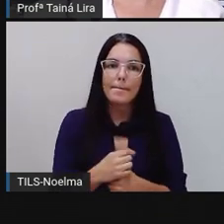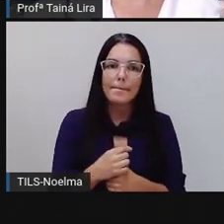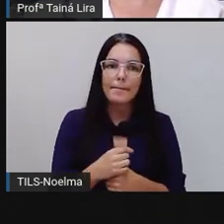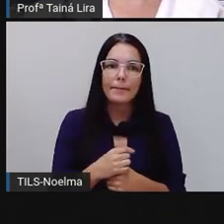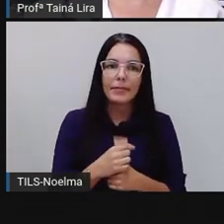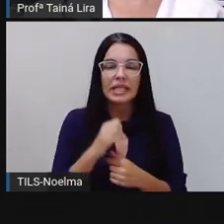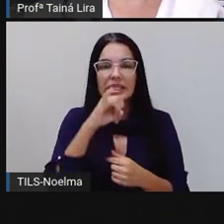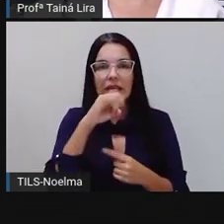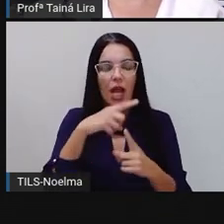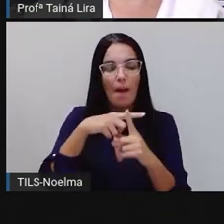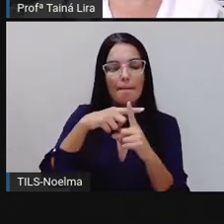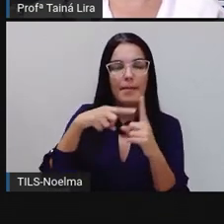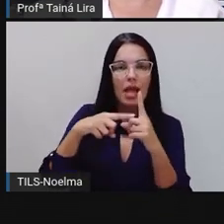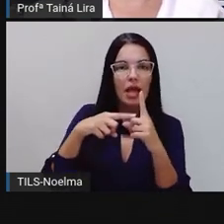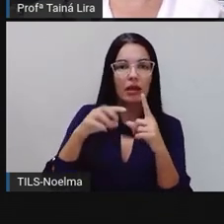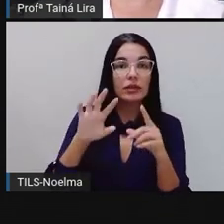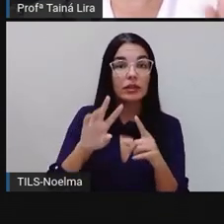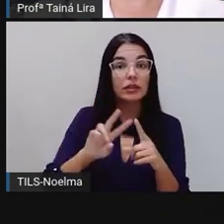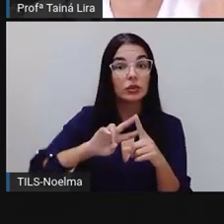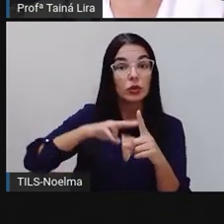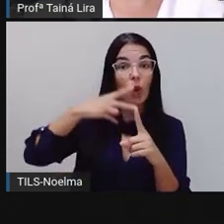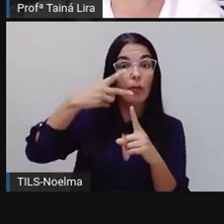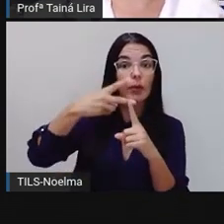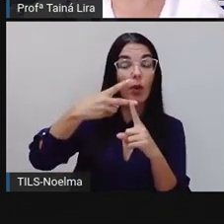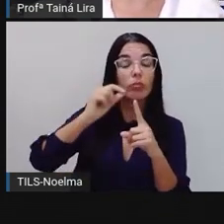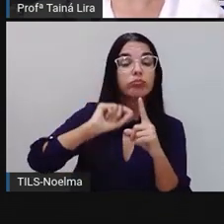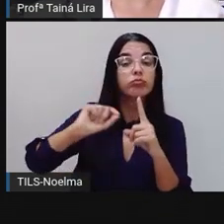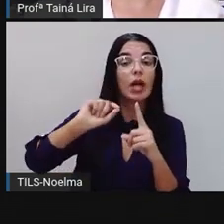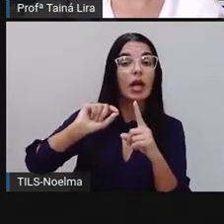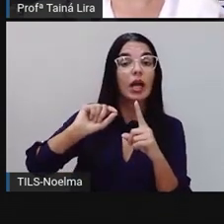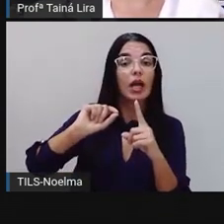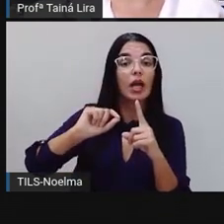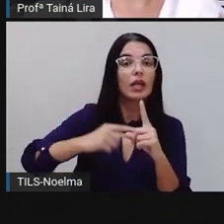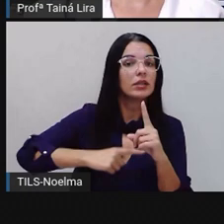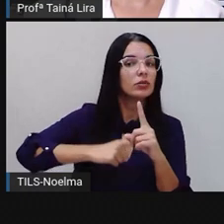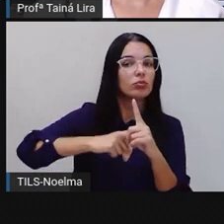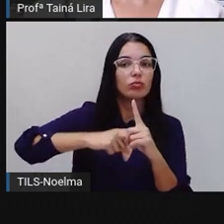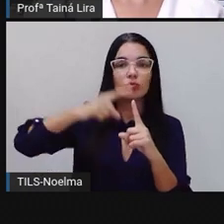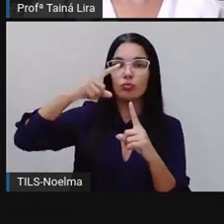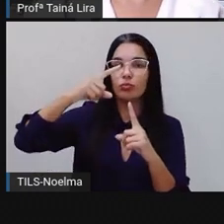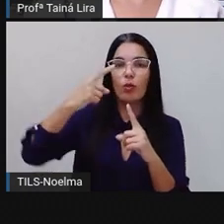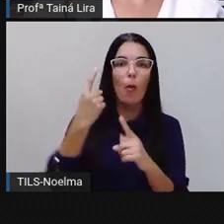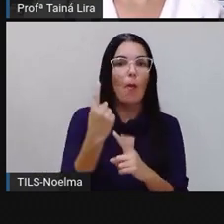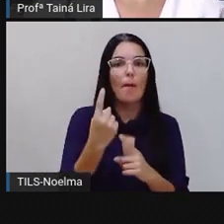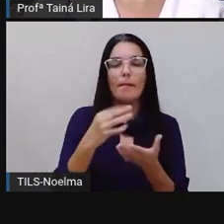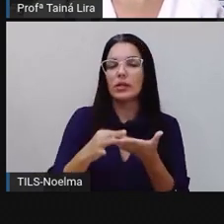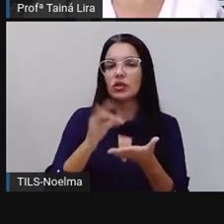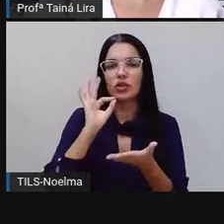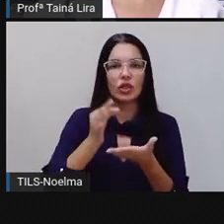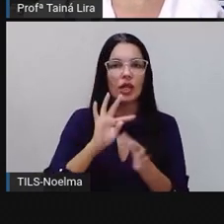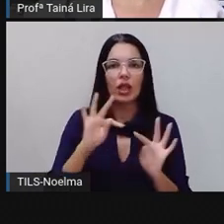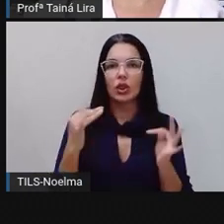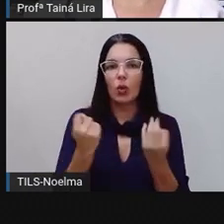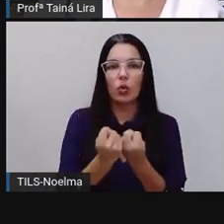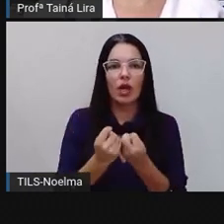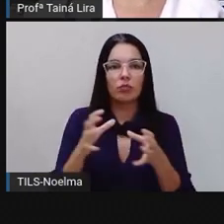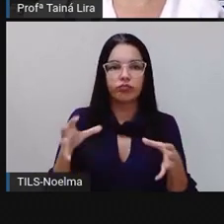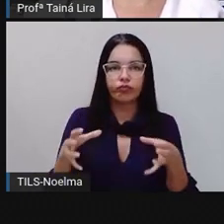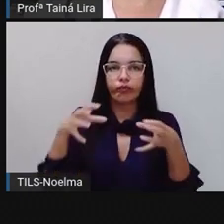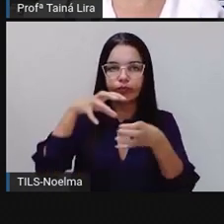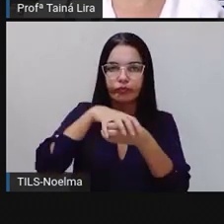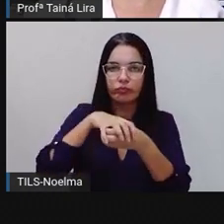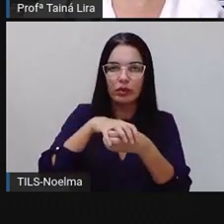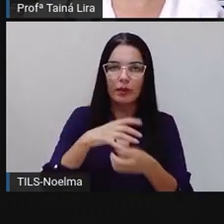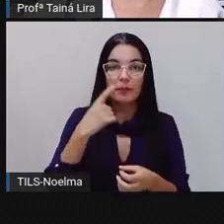Se em meia xícara eu tenho uma metade, eu dobrei, eu tenho, olha lá, uma xícara. Então, olha aqui a